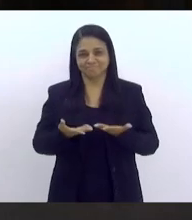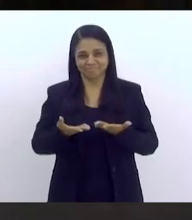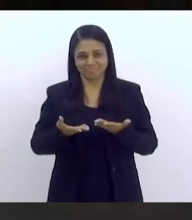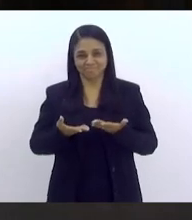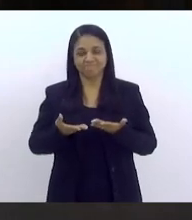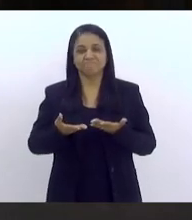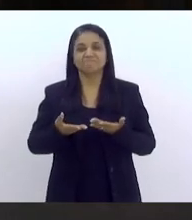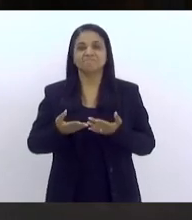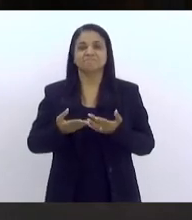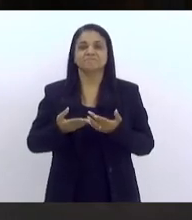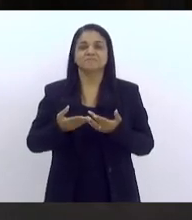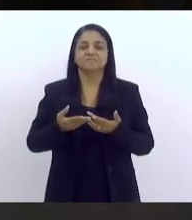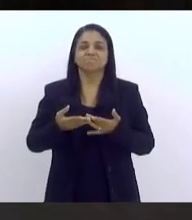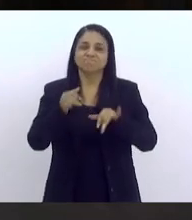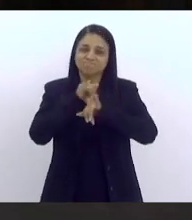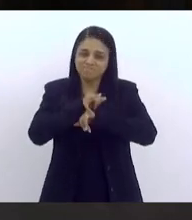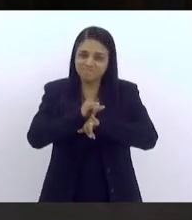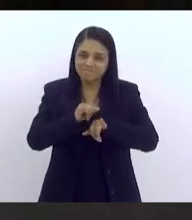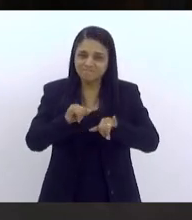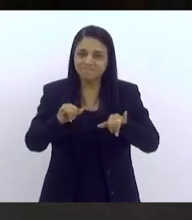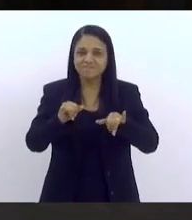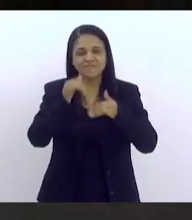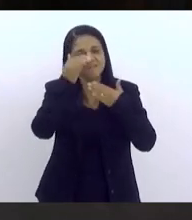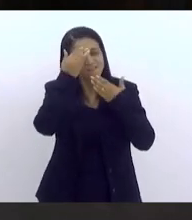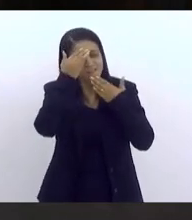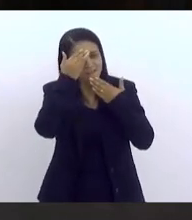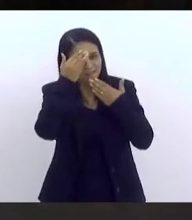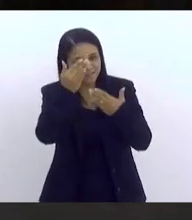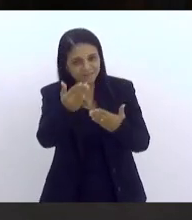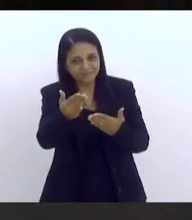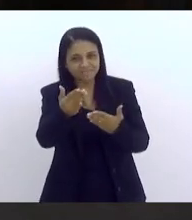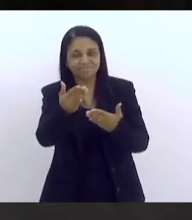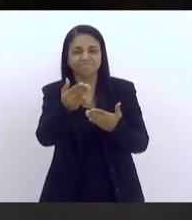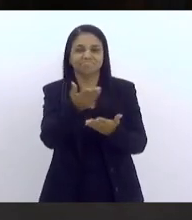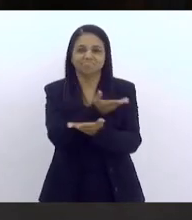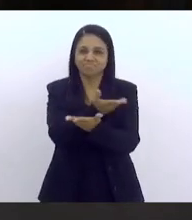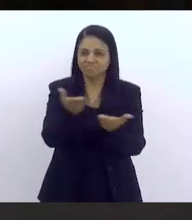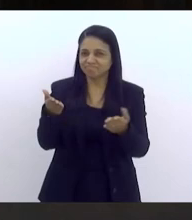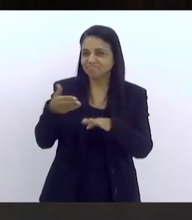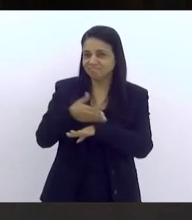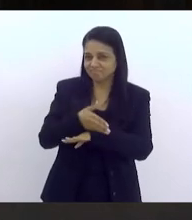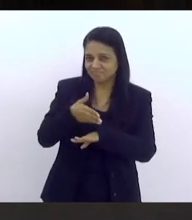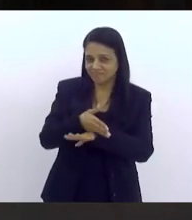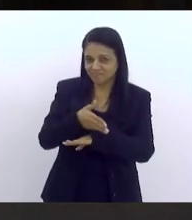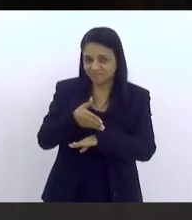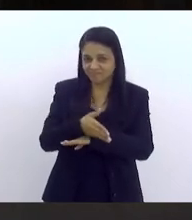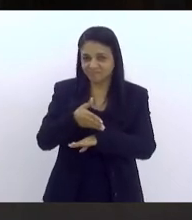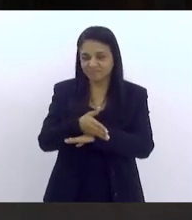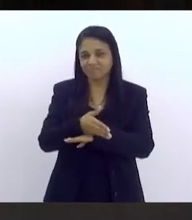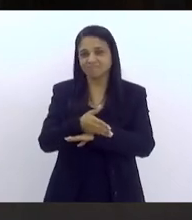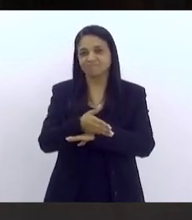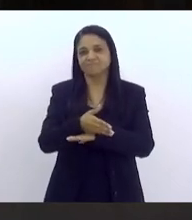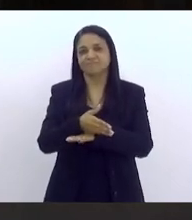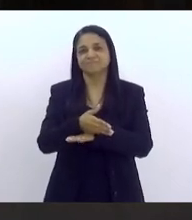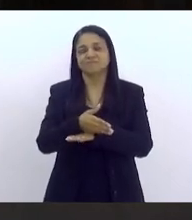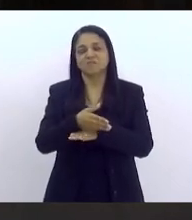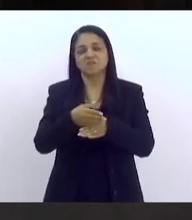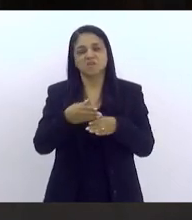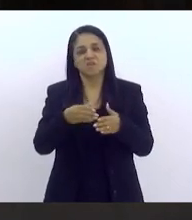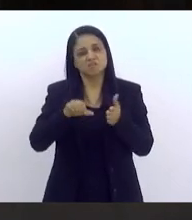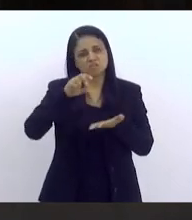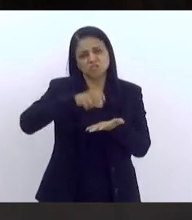queria mais uma vez agradecer a presença de todos vocês. A nossa primeira parte foi muito